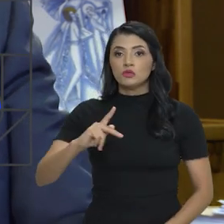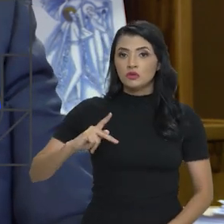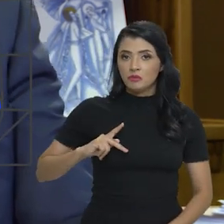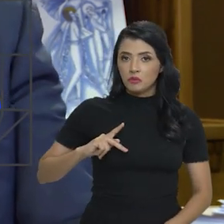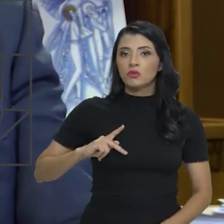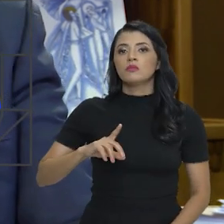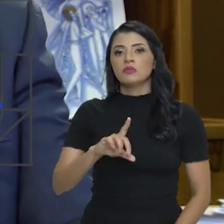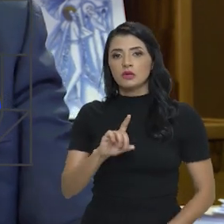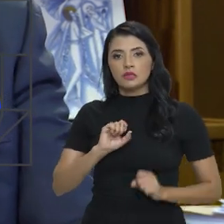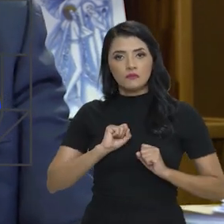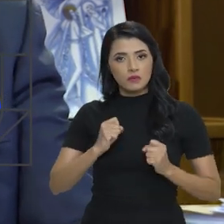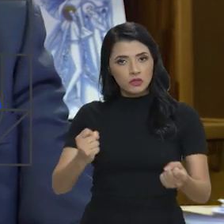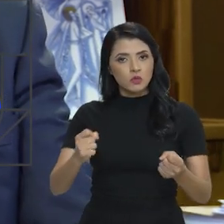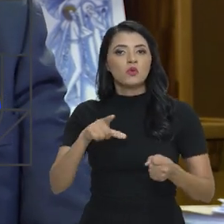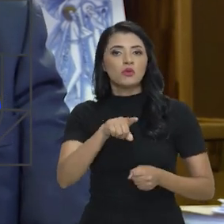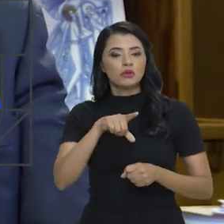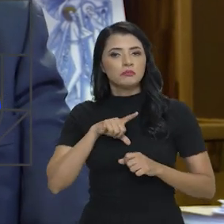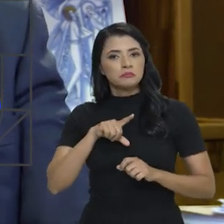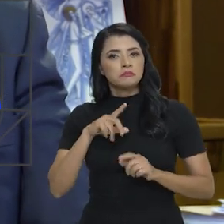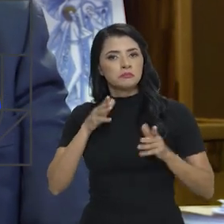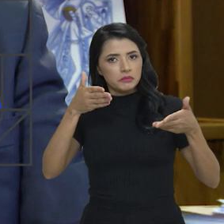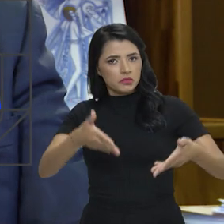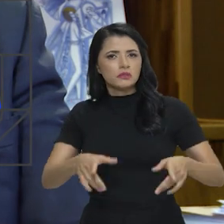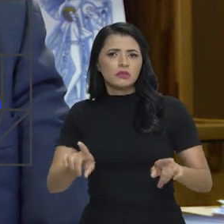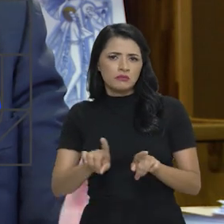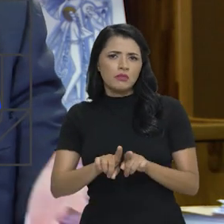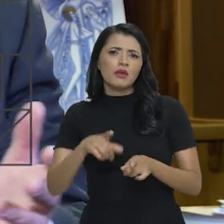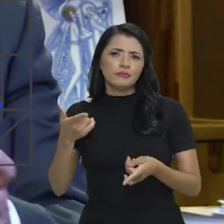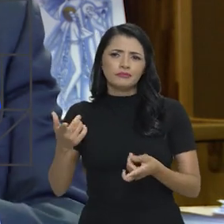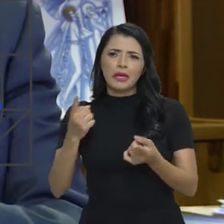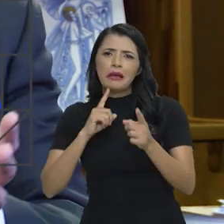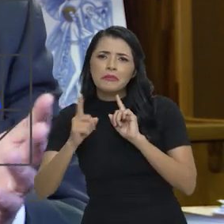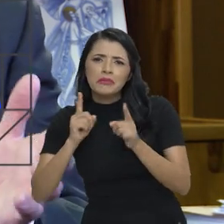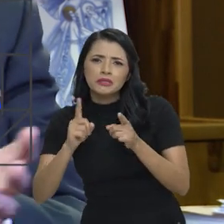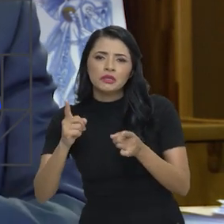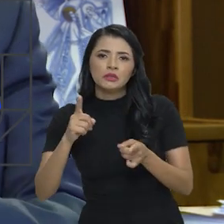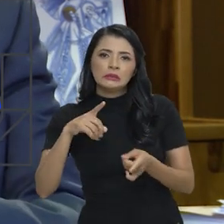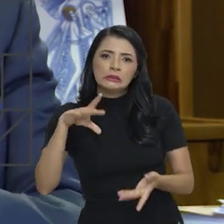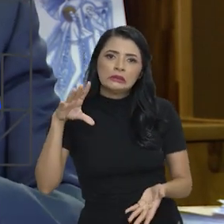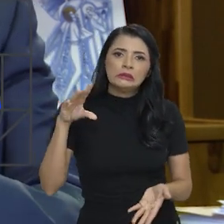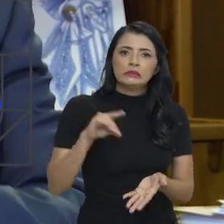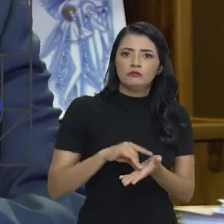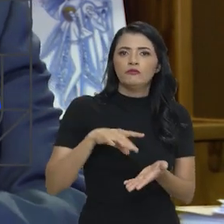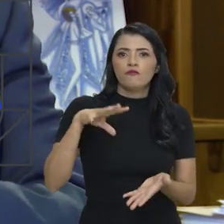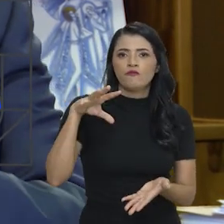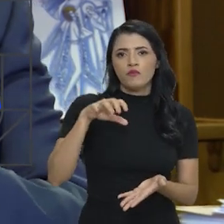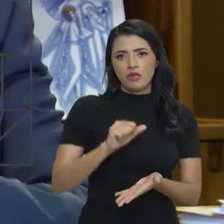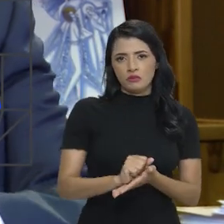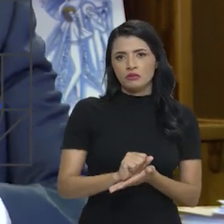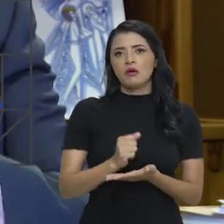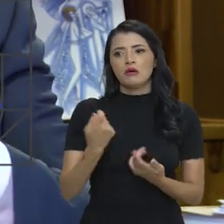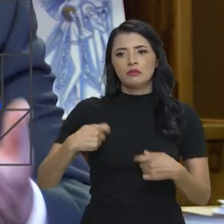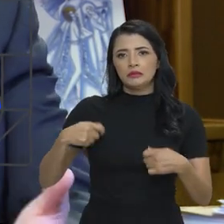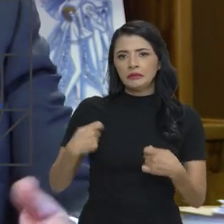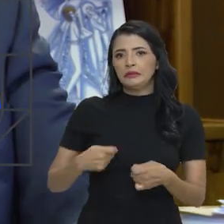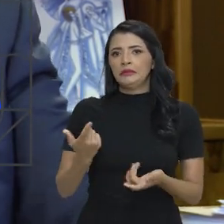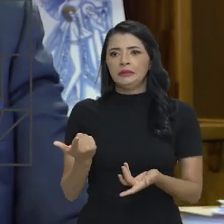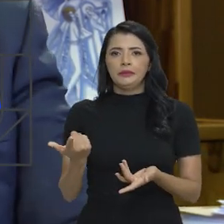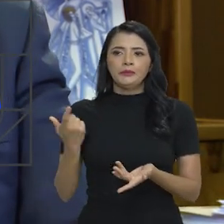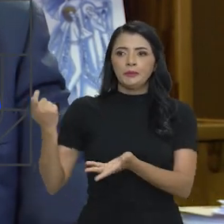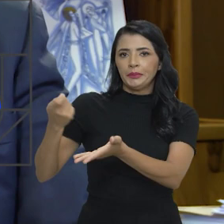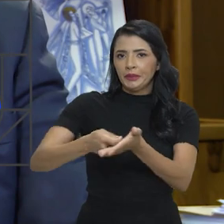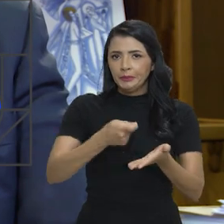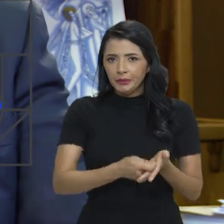Pública também, que participa desse processo, para formalizar as reclamações, a necessidade das verbas